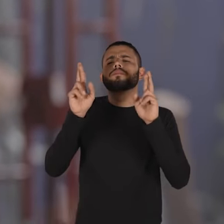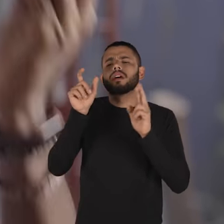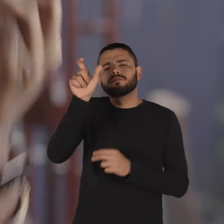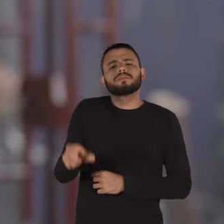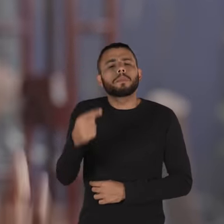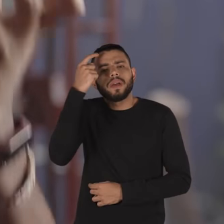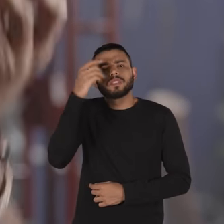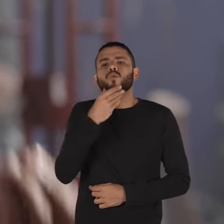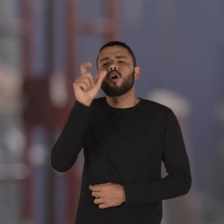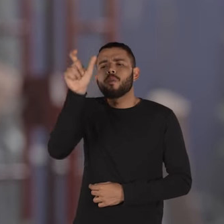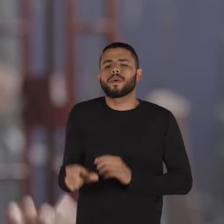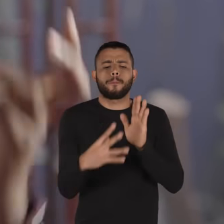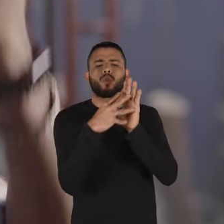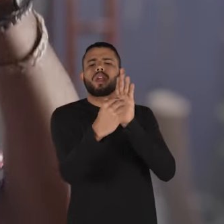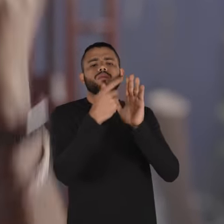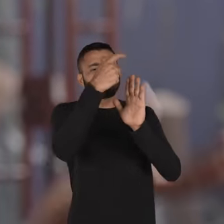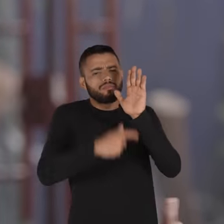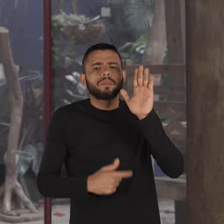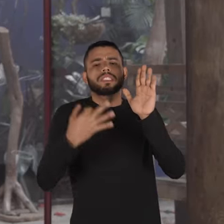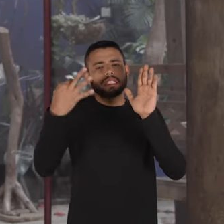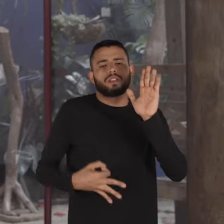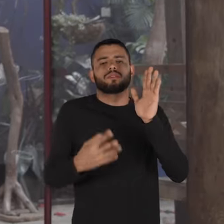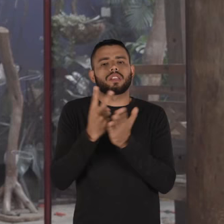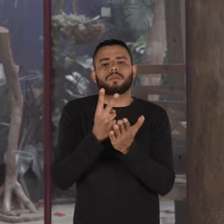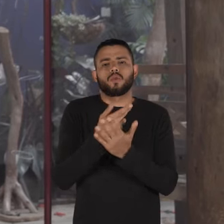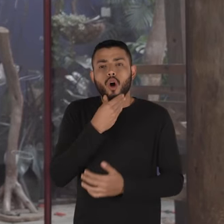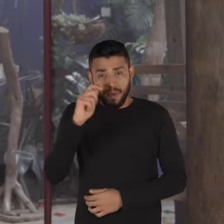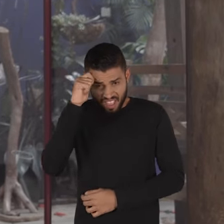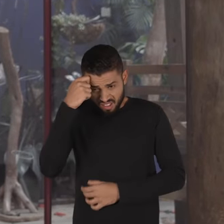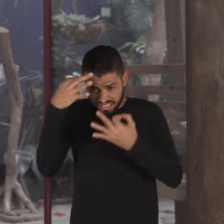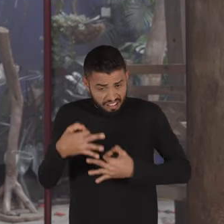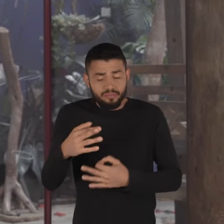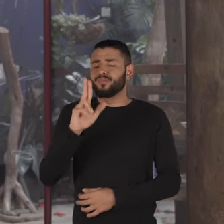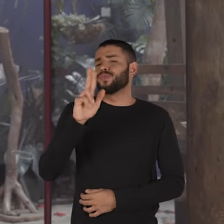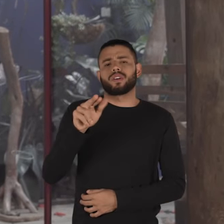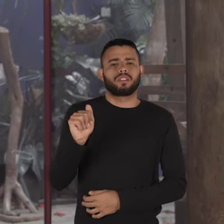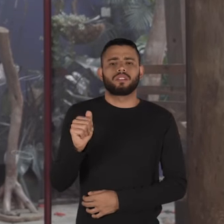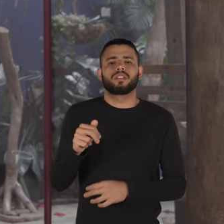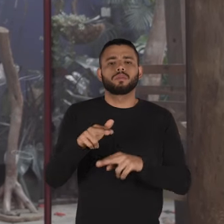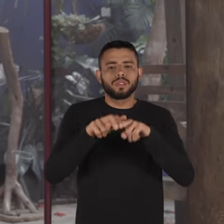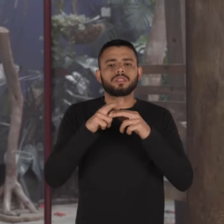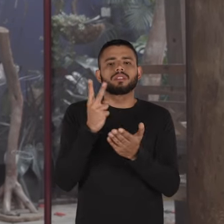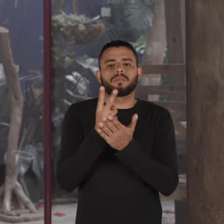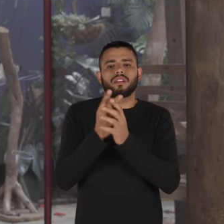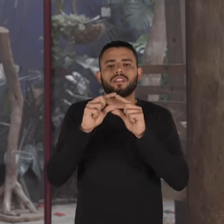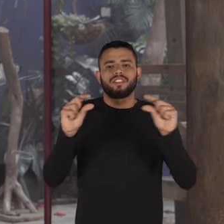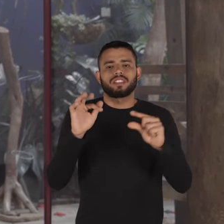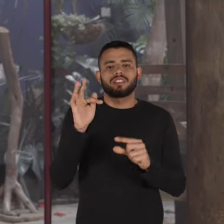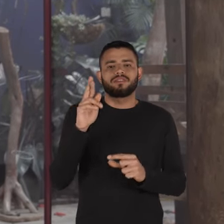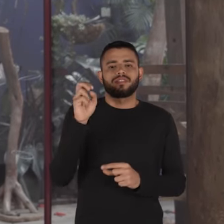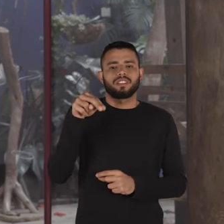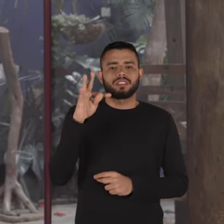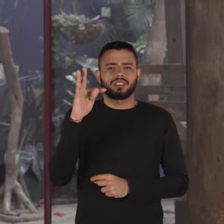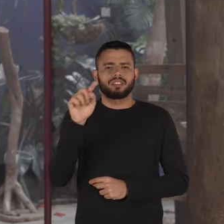espera do homem, que se pensa do homem, esse é o homem. O homem ideal. O homem negro nunca vai ser o homem ideal. Não é à toa que a célebre frase do